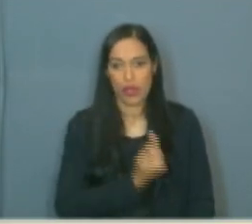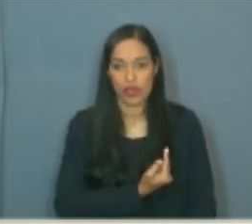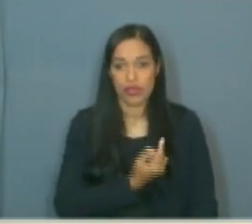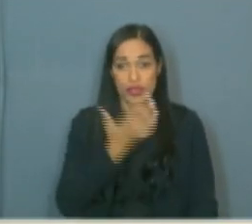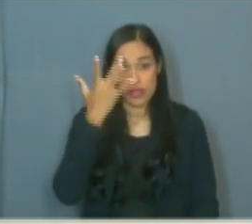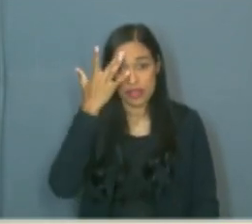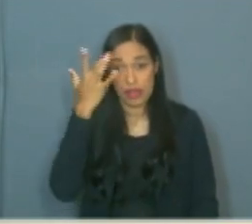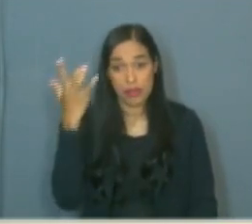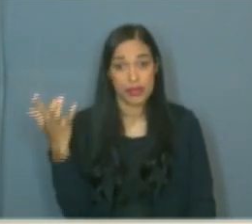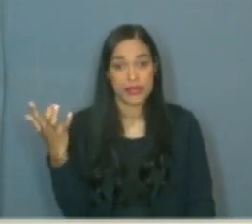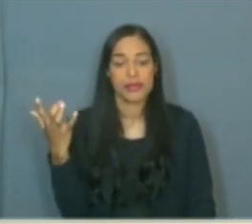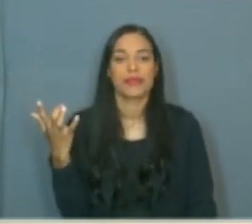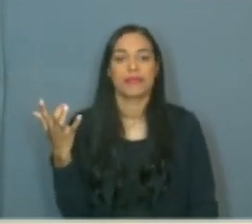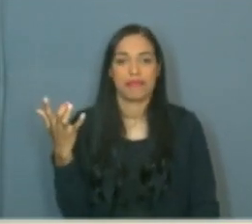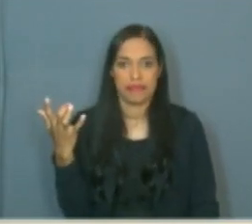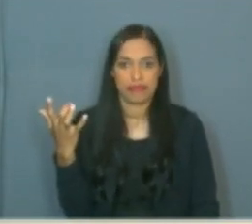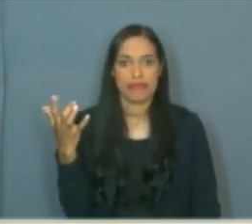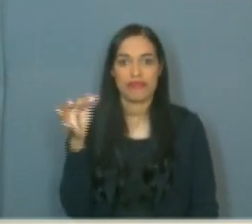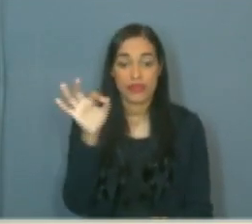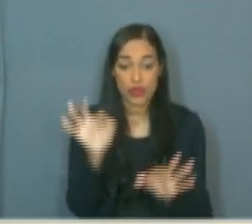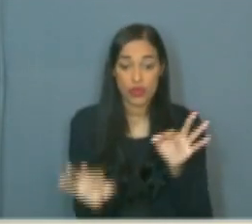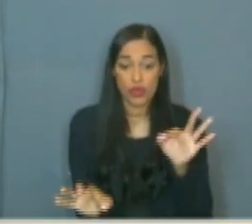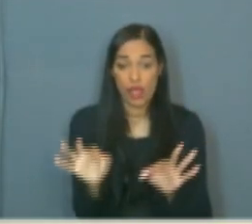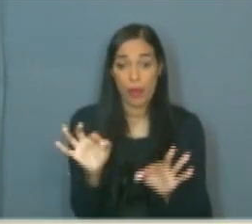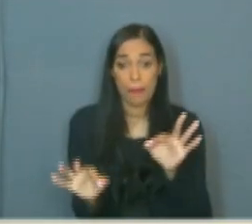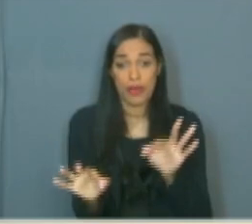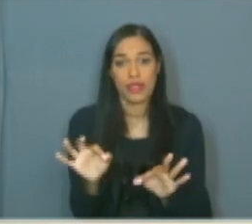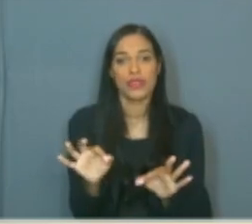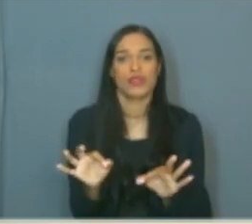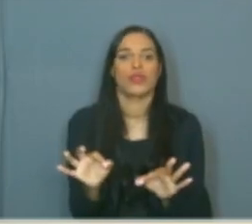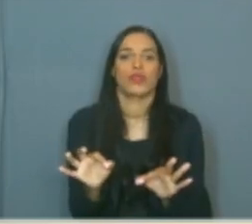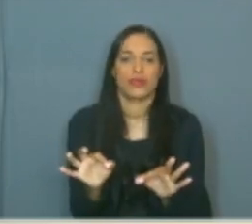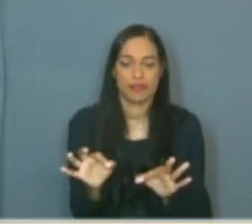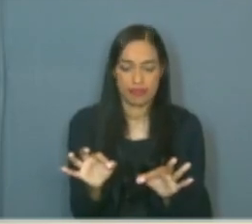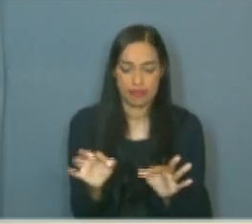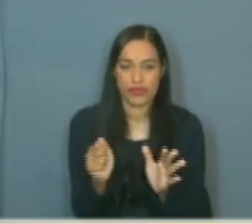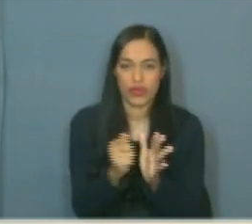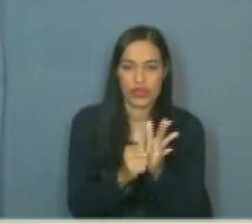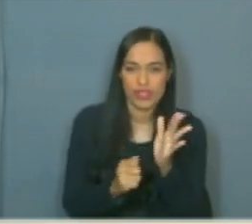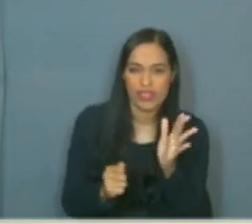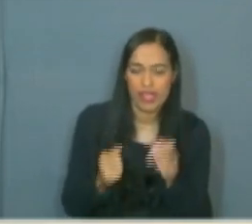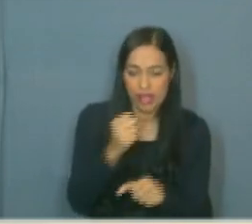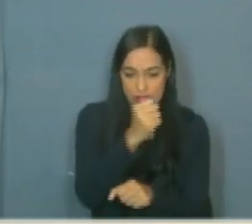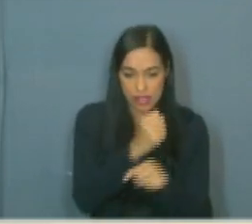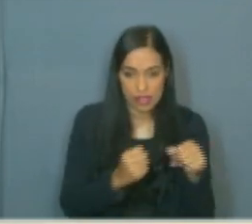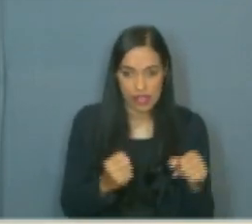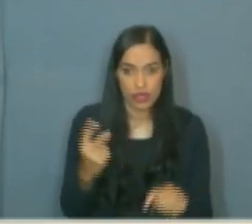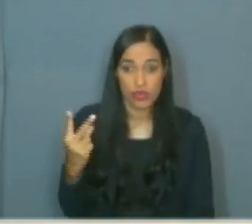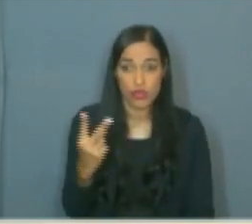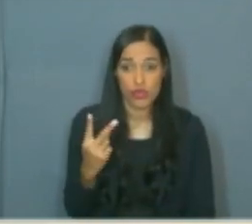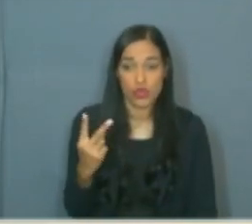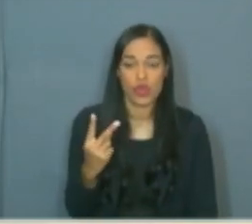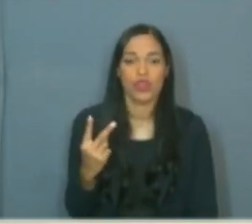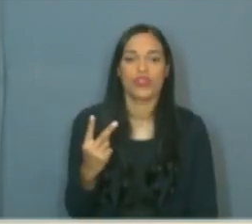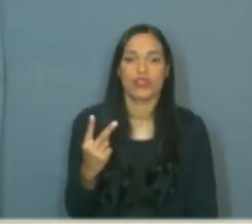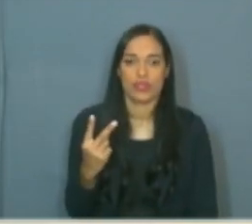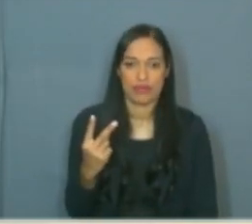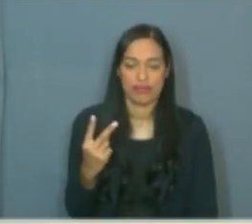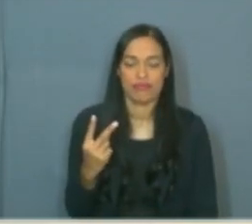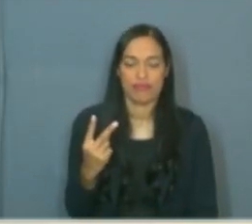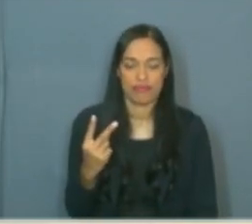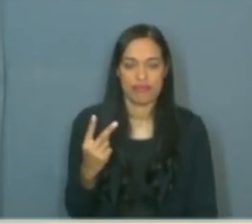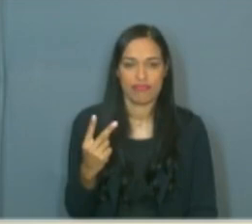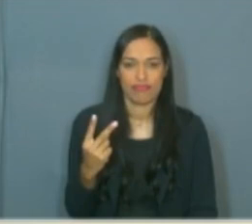o julgamento, seguramente a condenação dos seus assassinos, vai ser um passo para que a gente